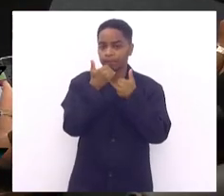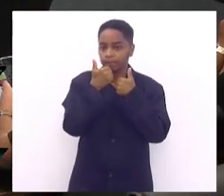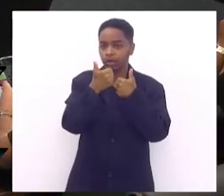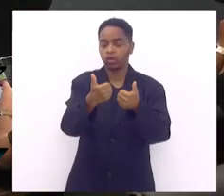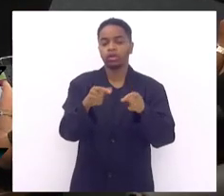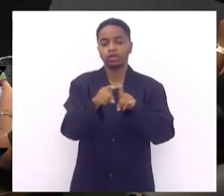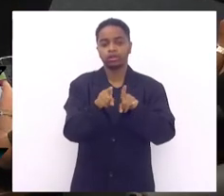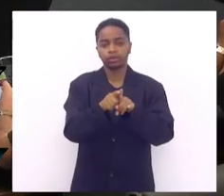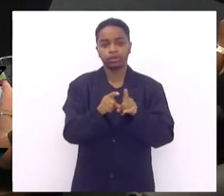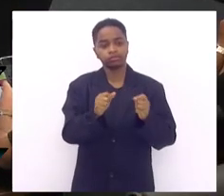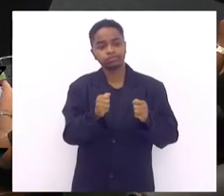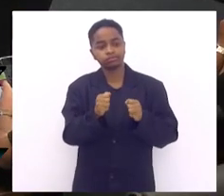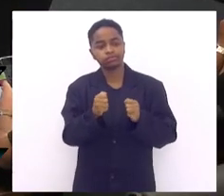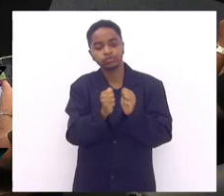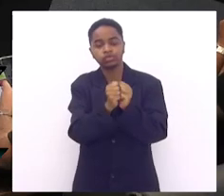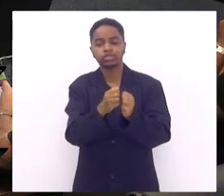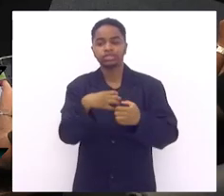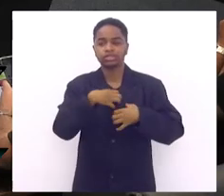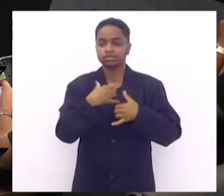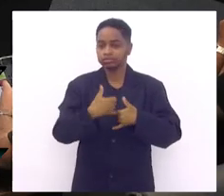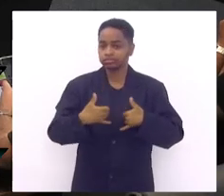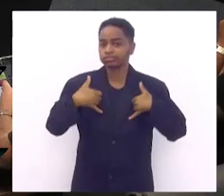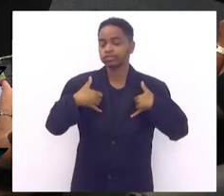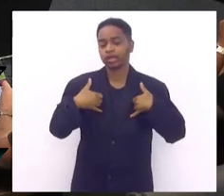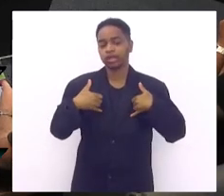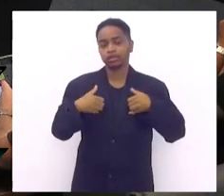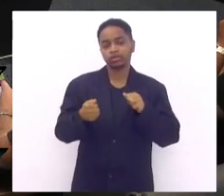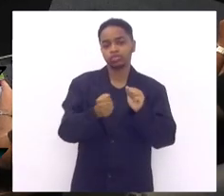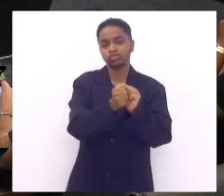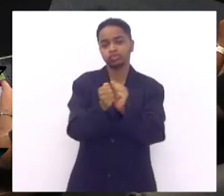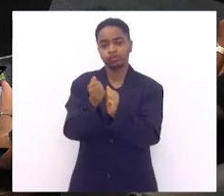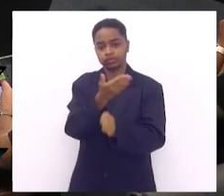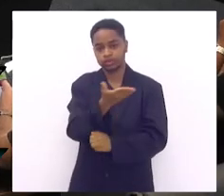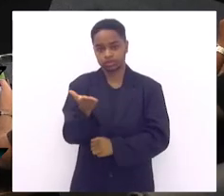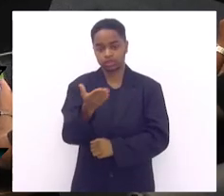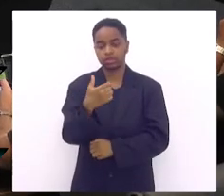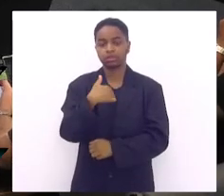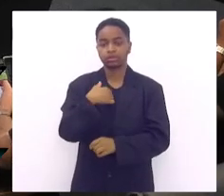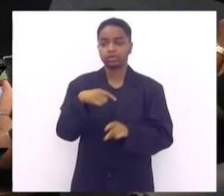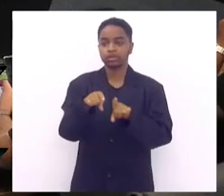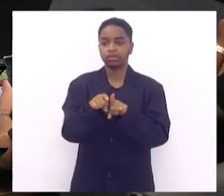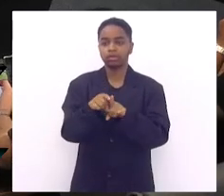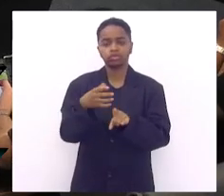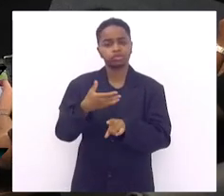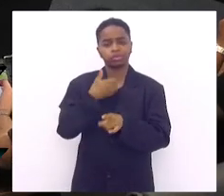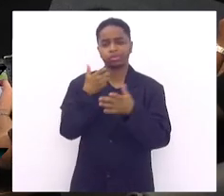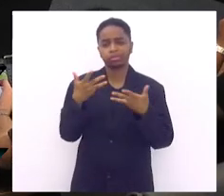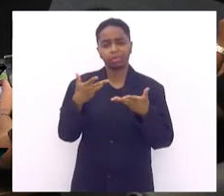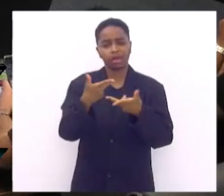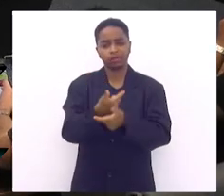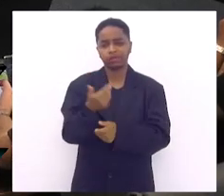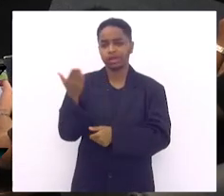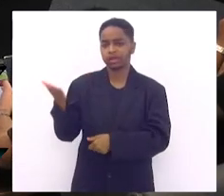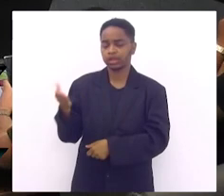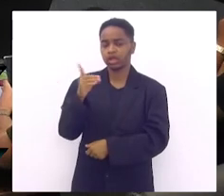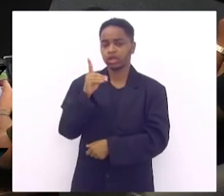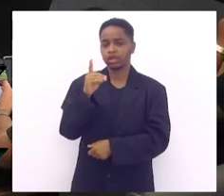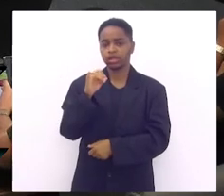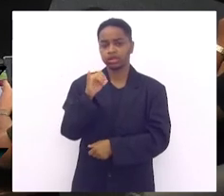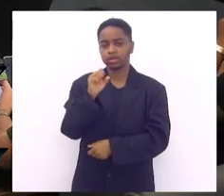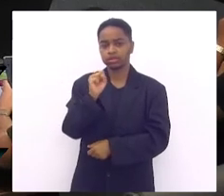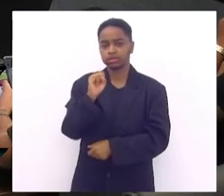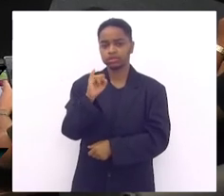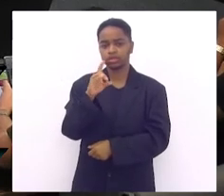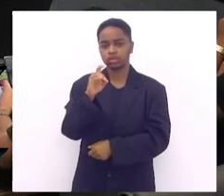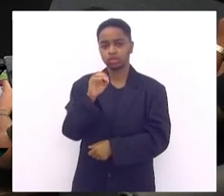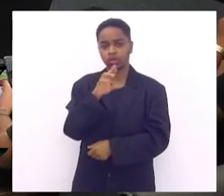comigo esse aqui também que eu já conhecia e uma grata surpresa nossa doutora Isidoro também com